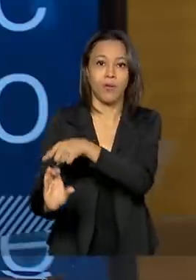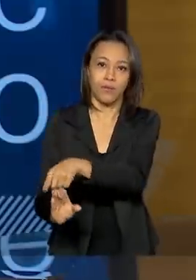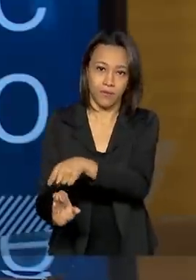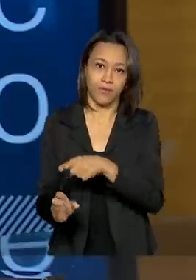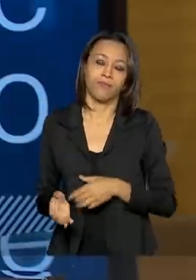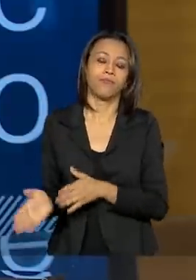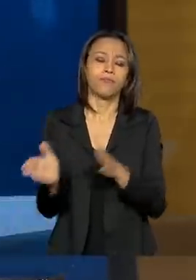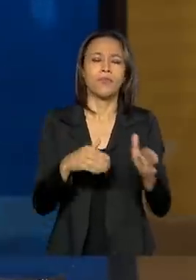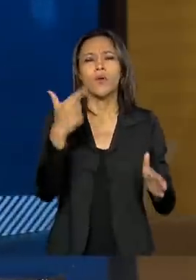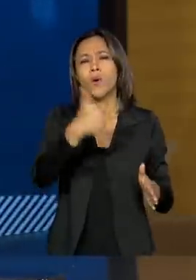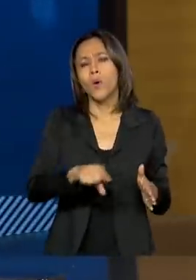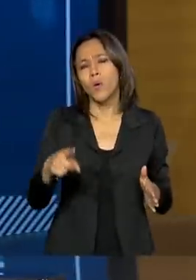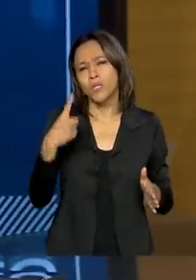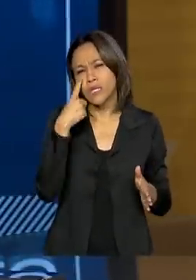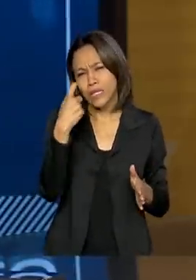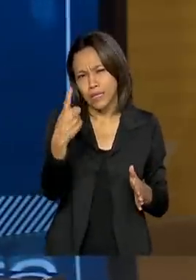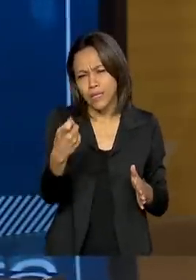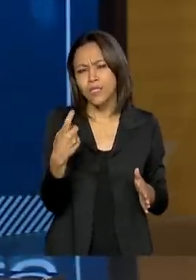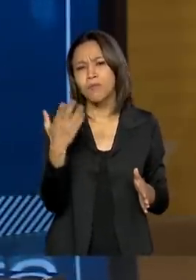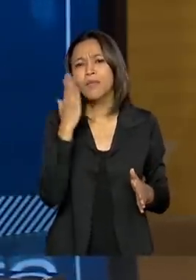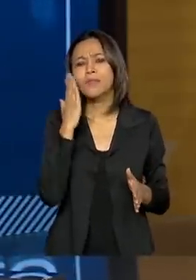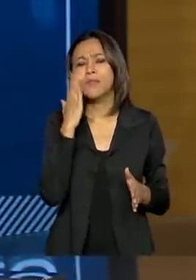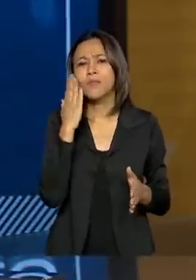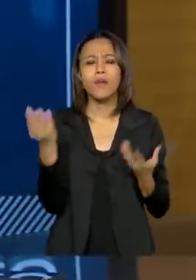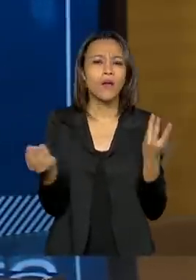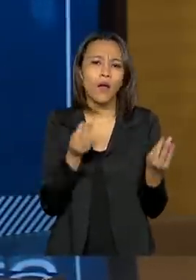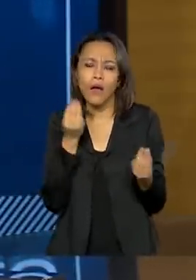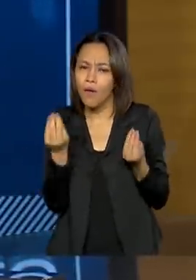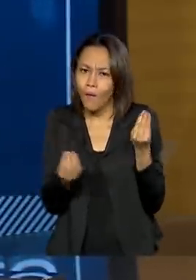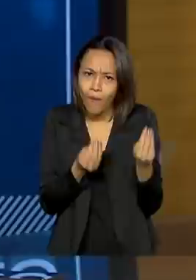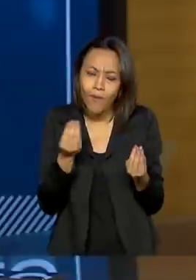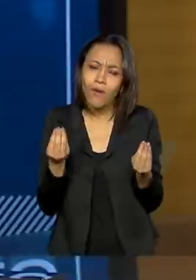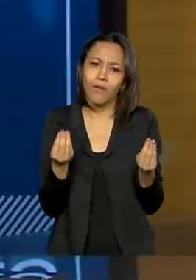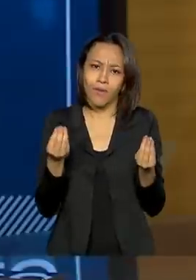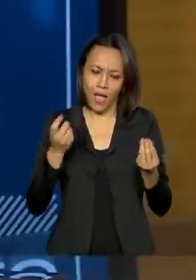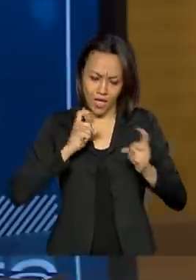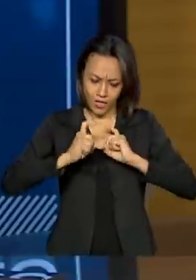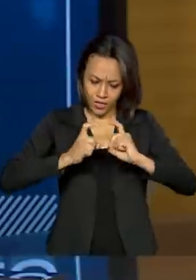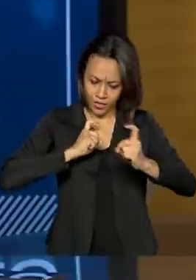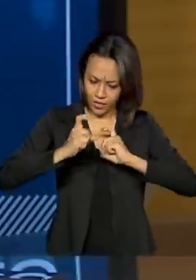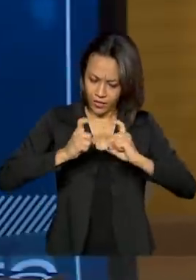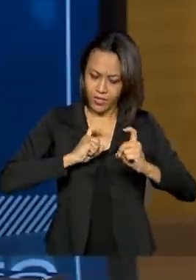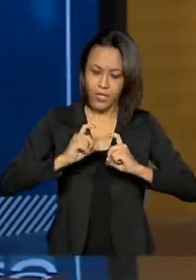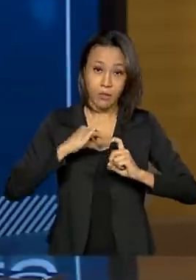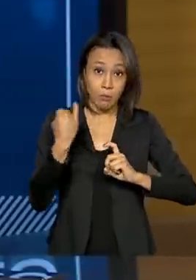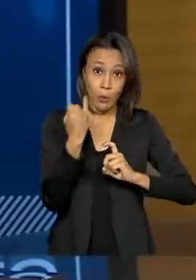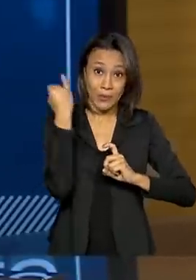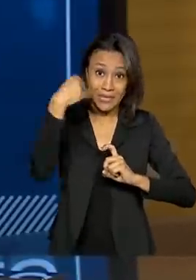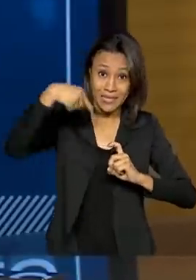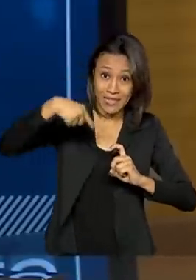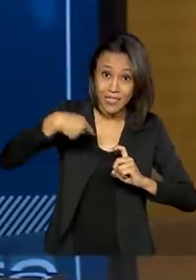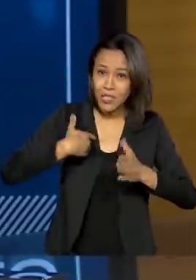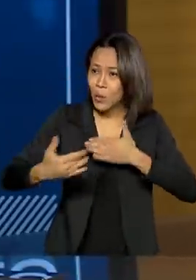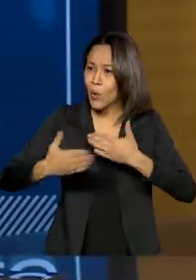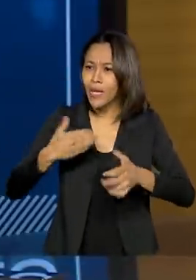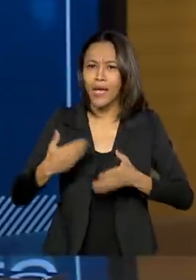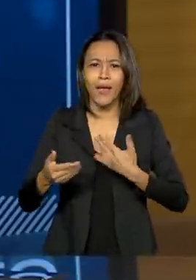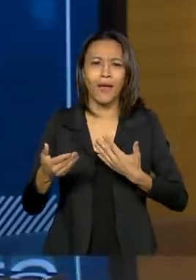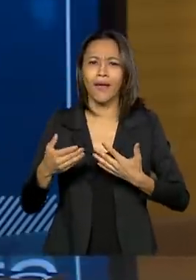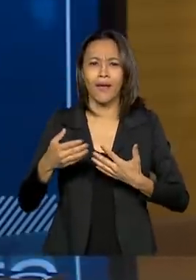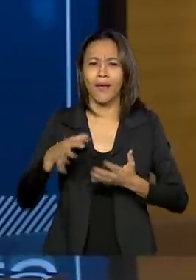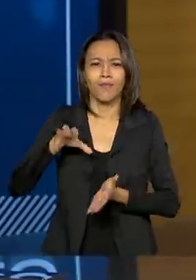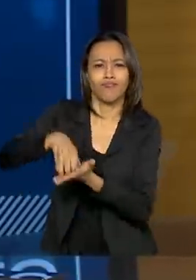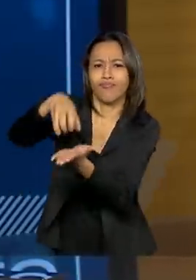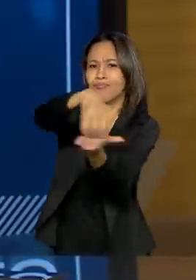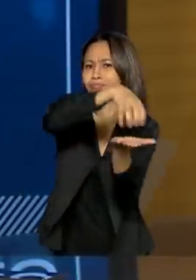interessante para apontar como que a gestão é uma circunstância importante em qualquer estrutura, em qualquer instituição,